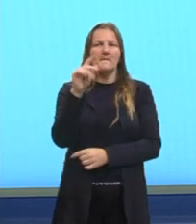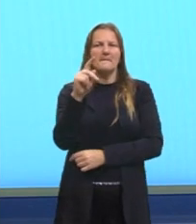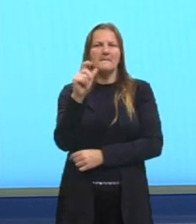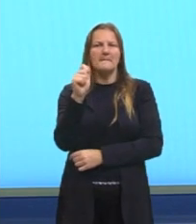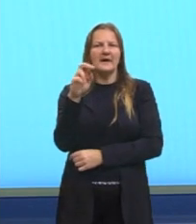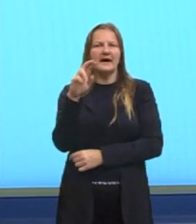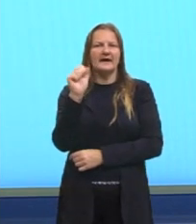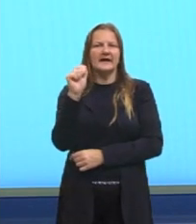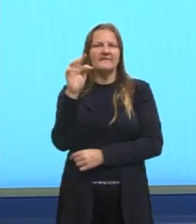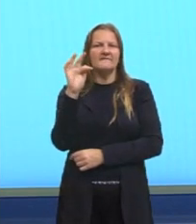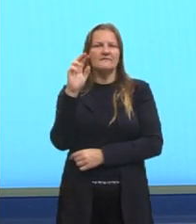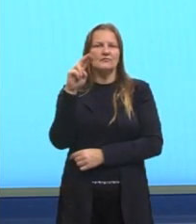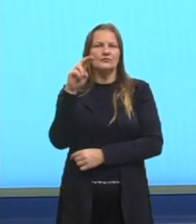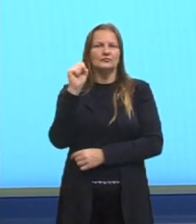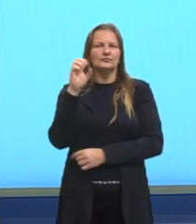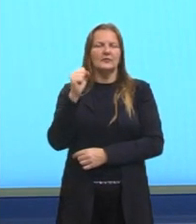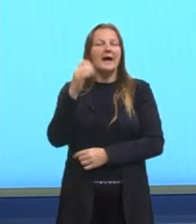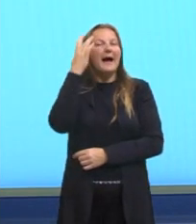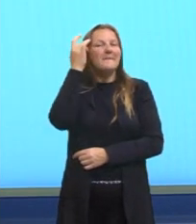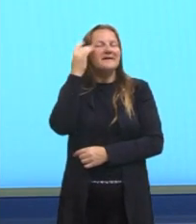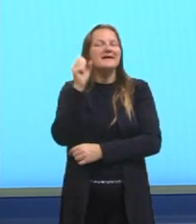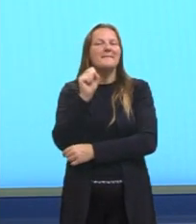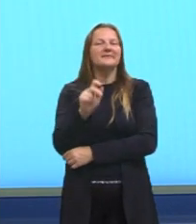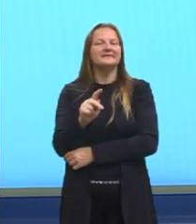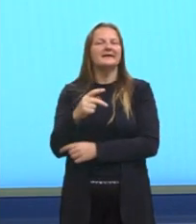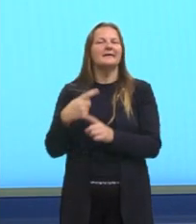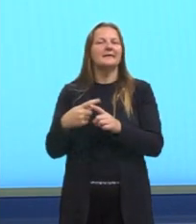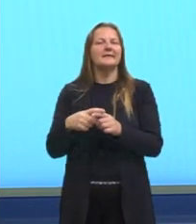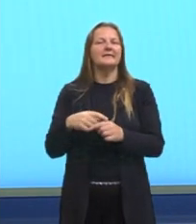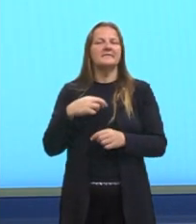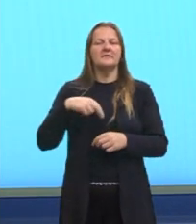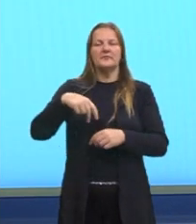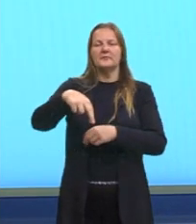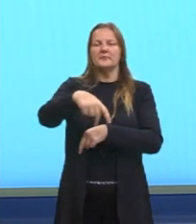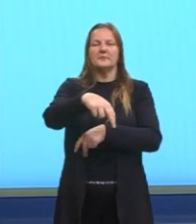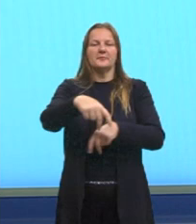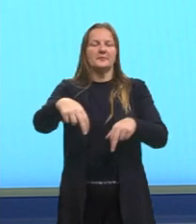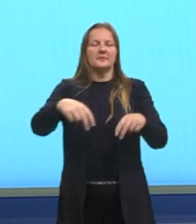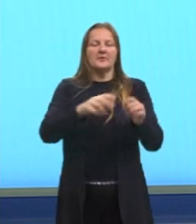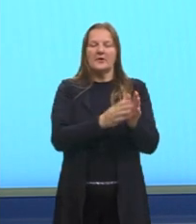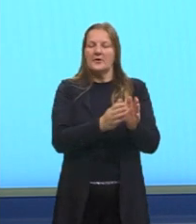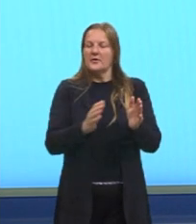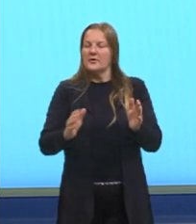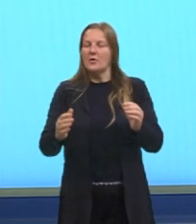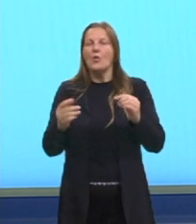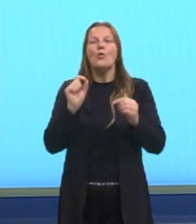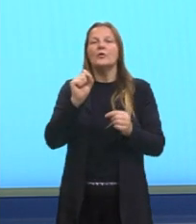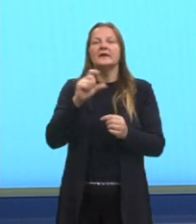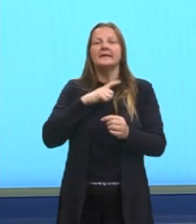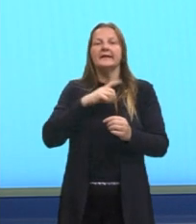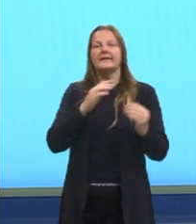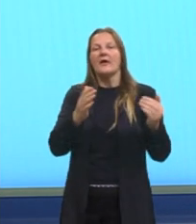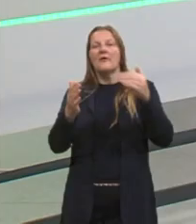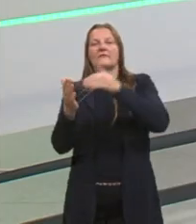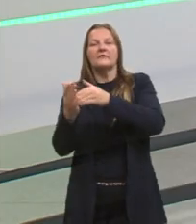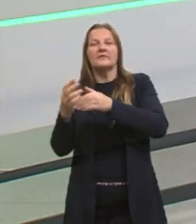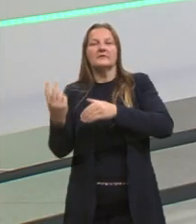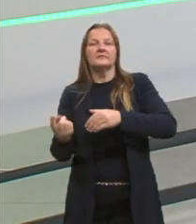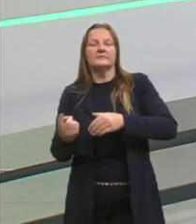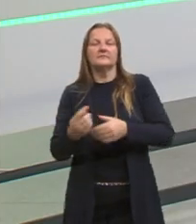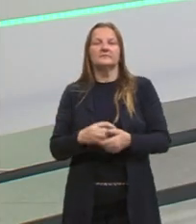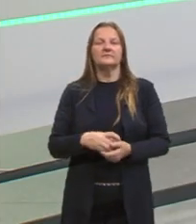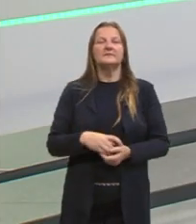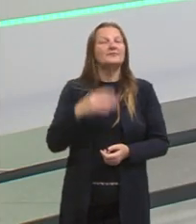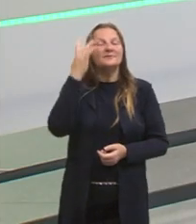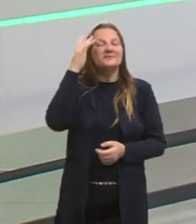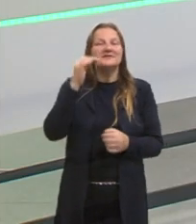hoje eu vou me aposentar amanhã e sabe o que eu vou fazer? Andar até o fim desta linha de montagem, descobrir o que estou fazendo há 30 anos. Muitas vezes eles nem